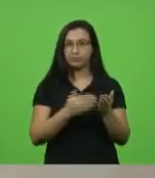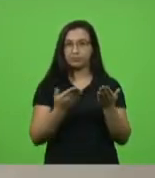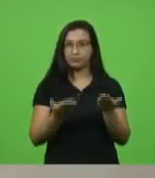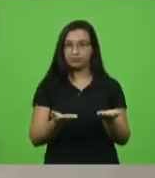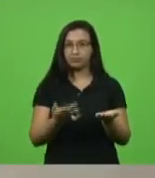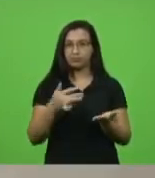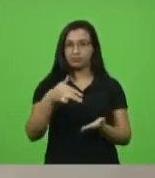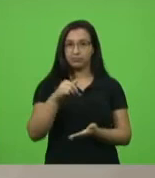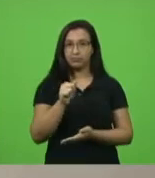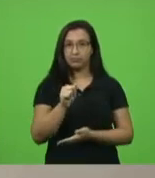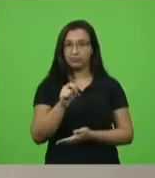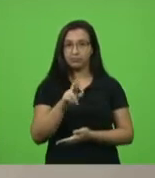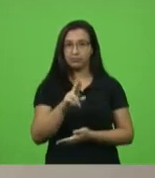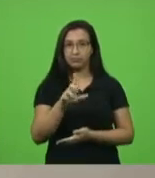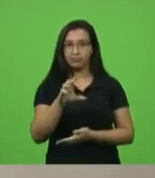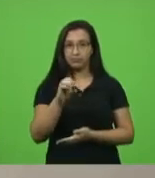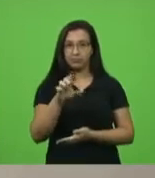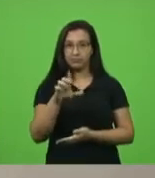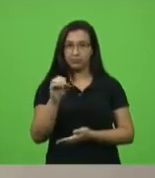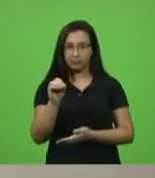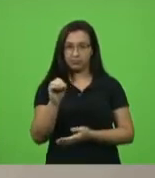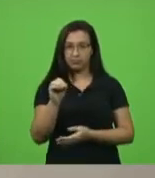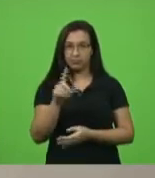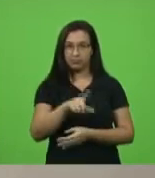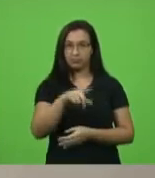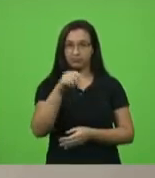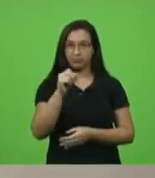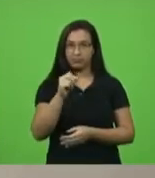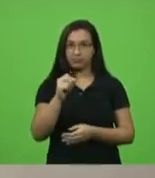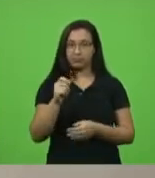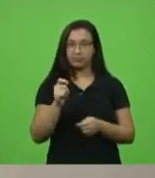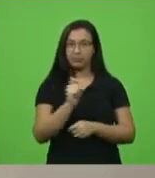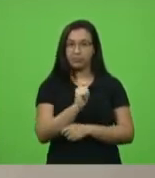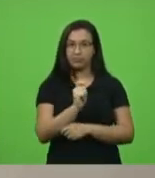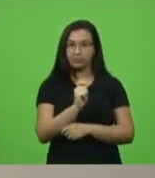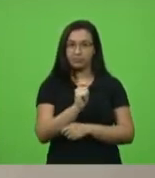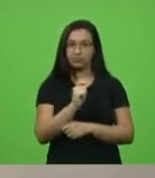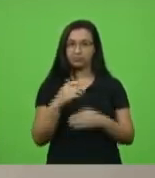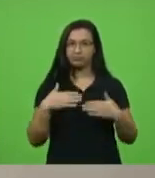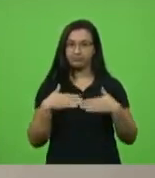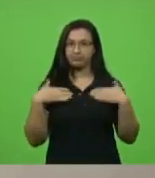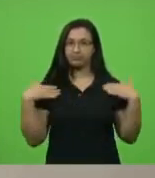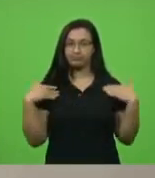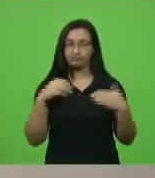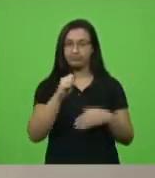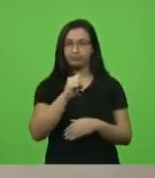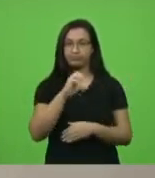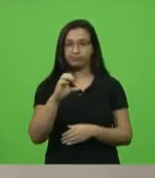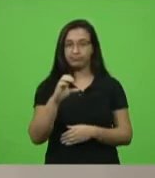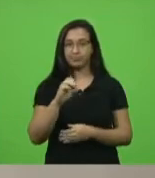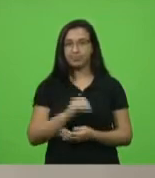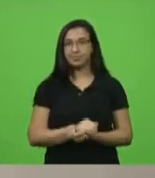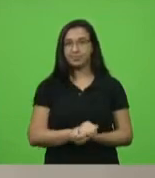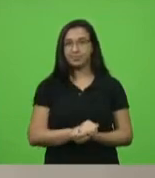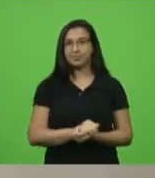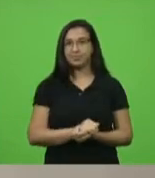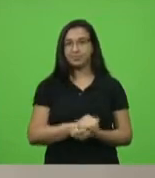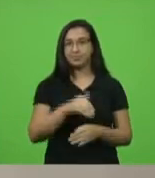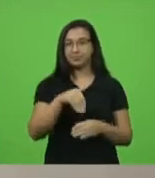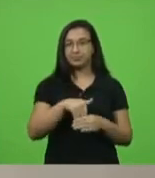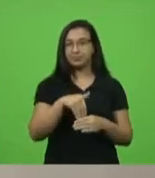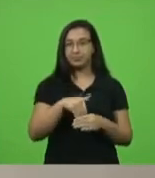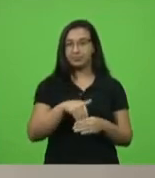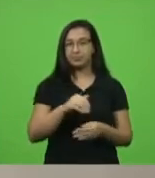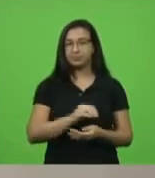Marcelo Pizzolatti, por sua eleição para presidente da Associação dos Magistrados Catarinenses. Em discussão. Não havendo quem queira discutir, em